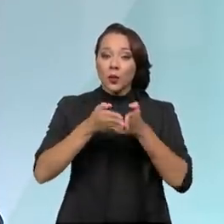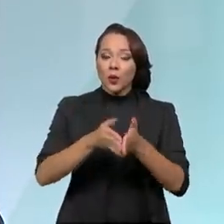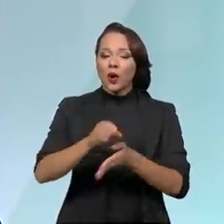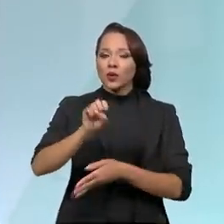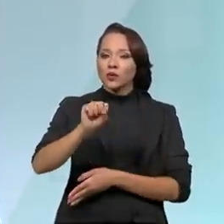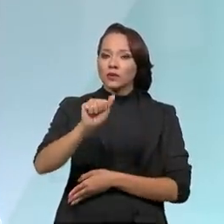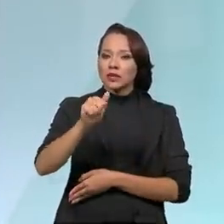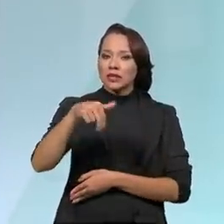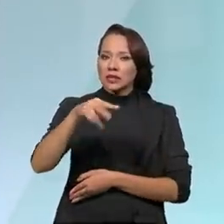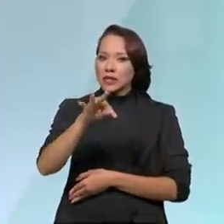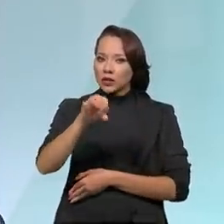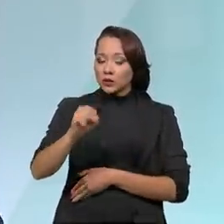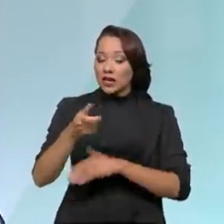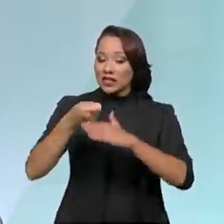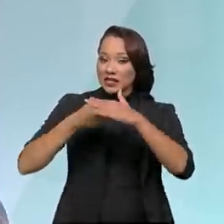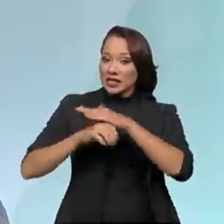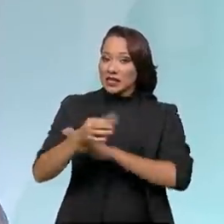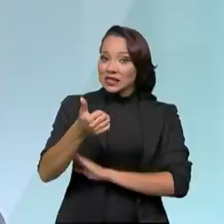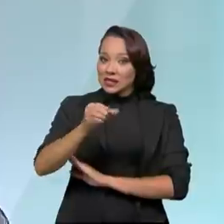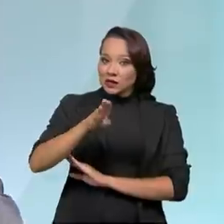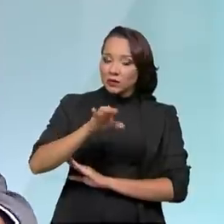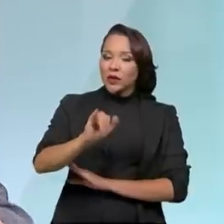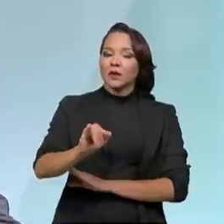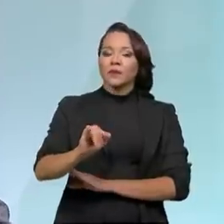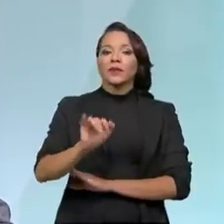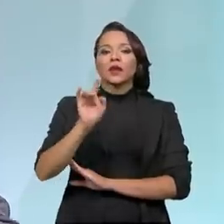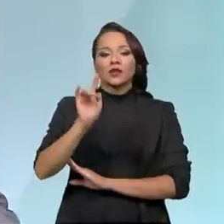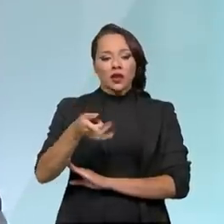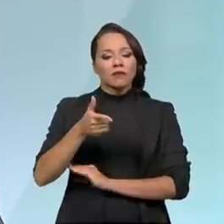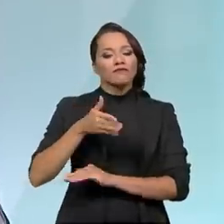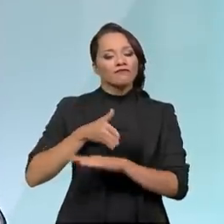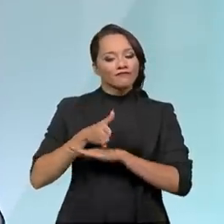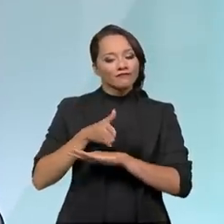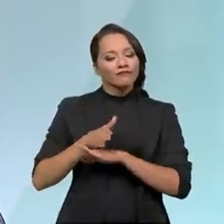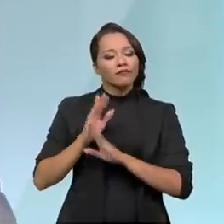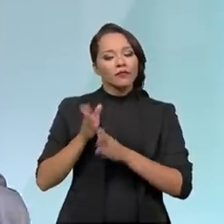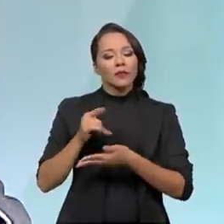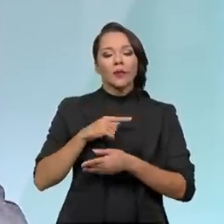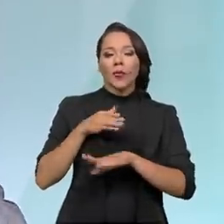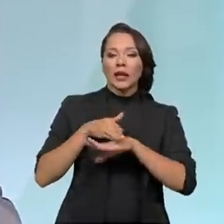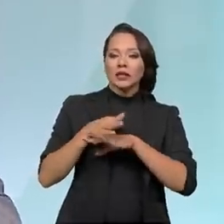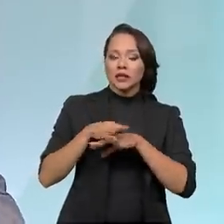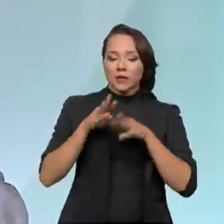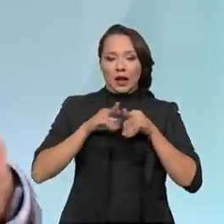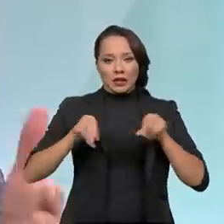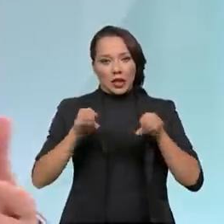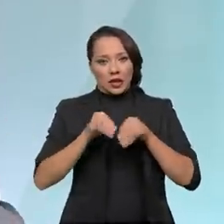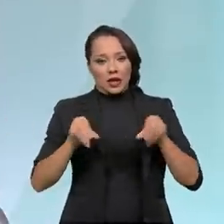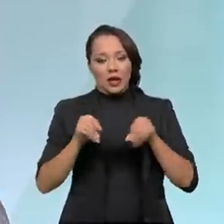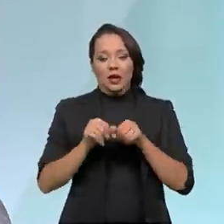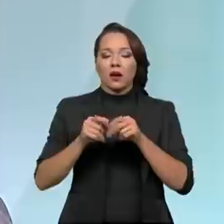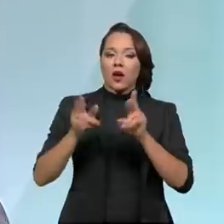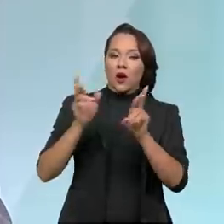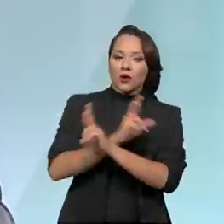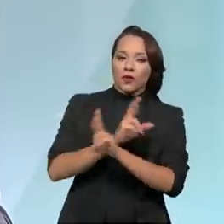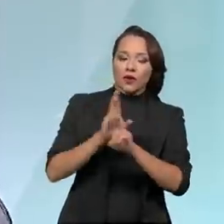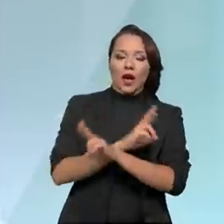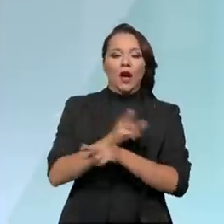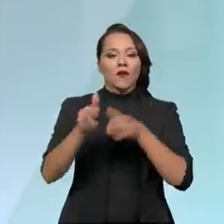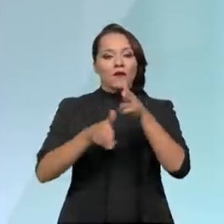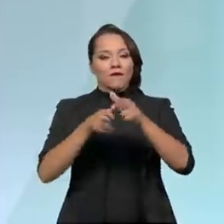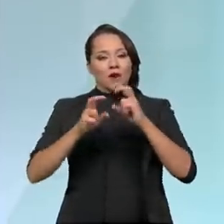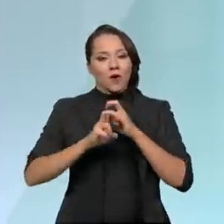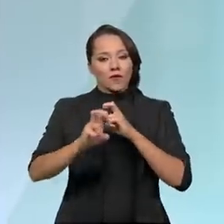Santos. Esses investimentos, notadamente, estão em acessos, acessos terrestres, rodoviário, ferroviário,